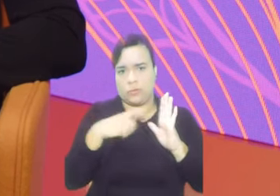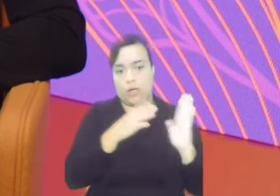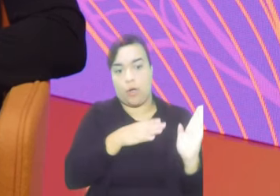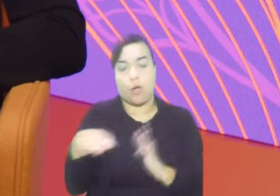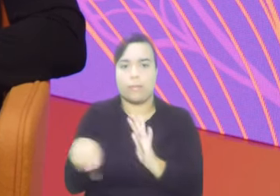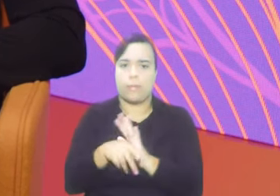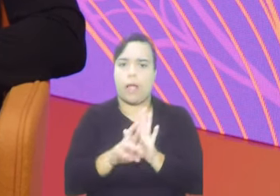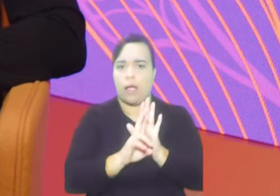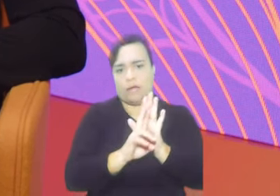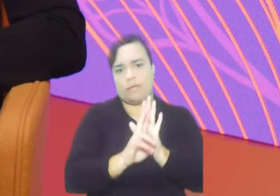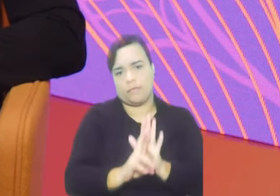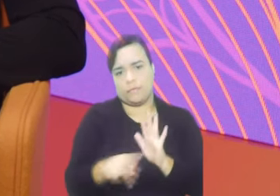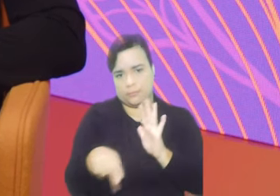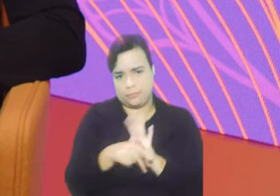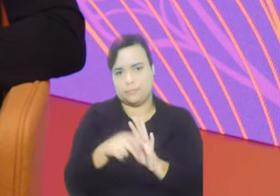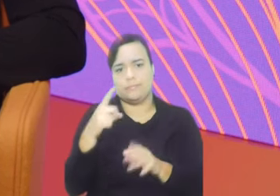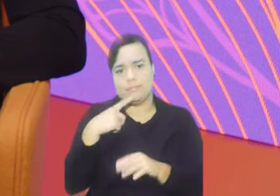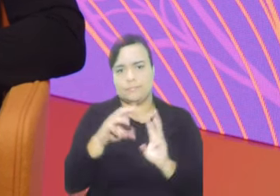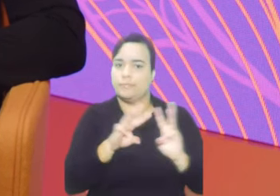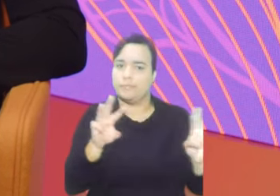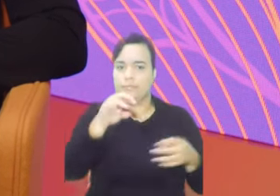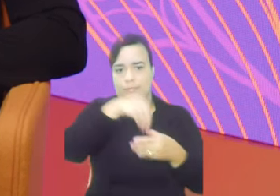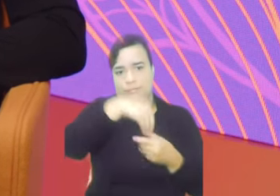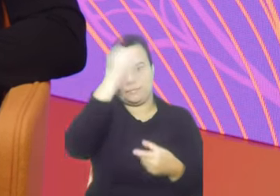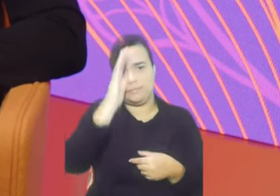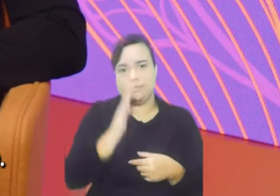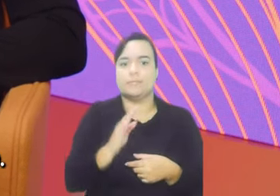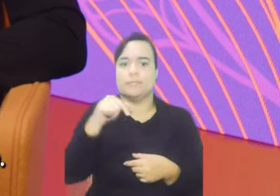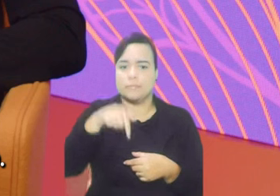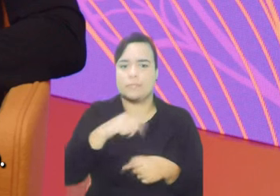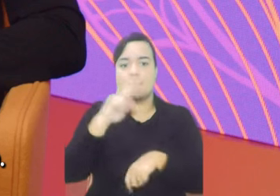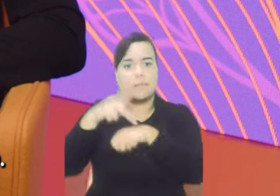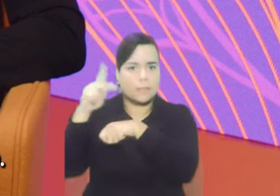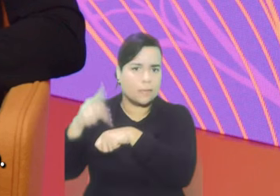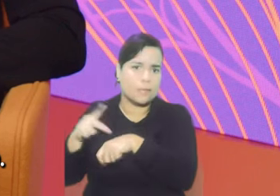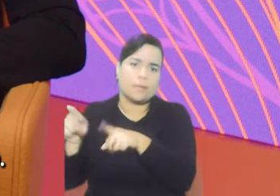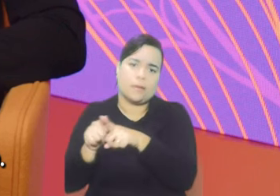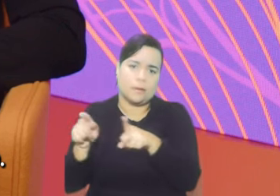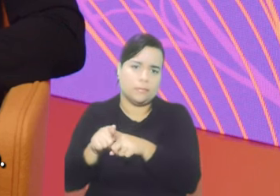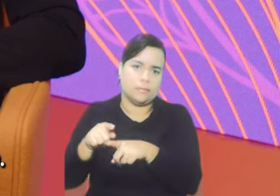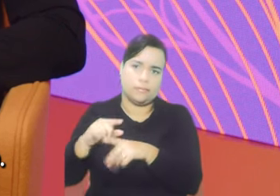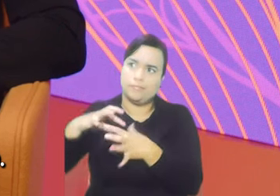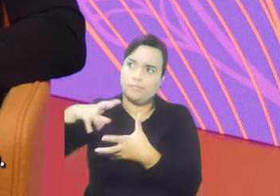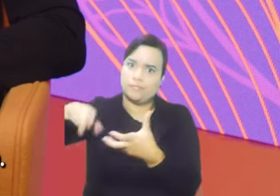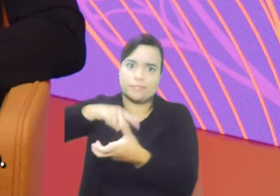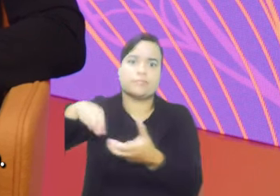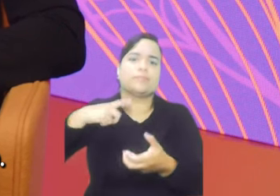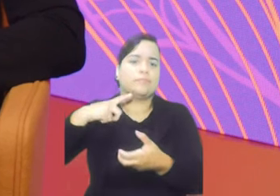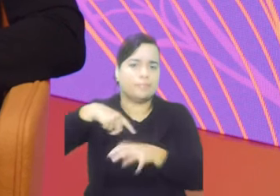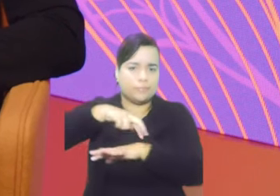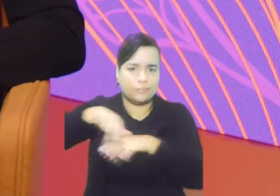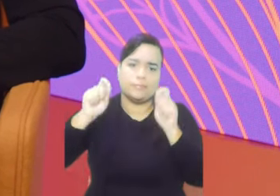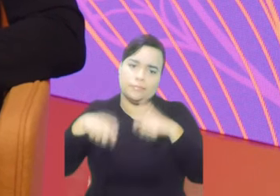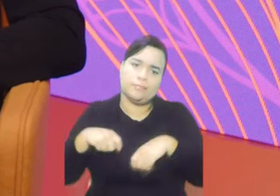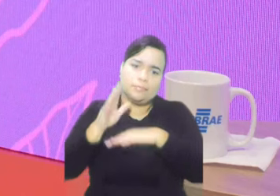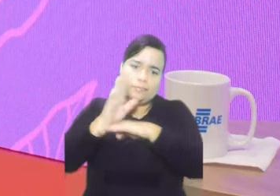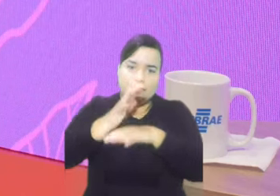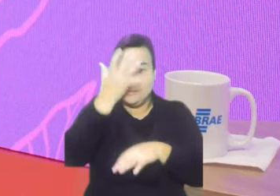nesse site. Que tem no Brasil e em outros países do mundo também, justamente para facilitar essa informação.